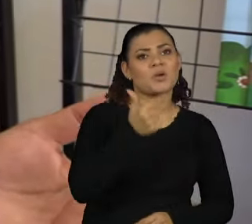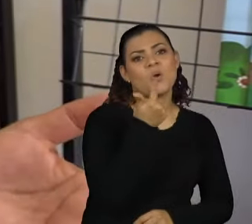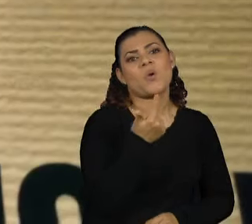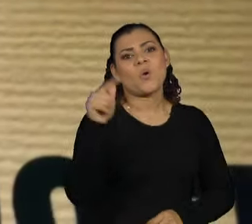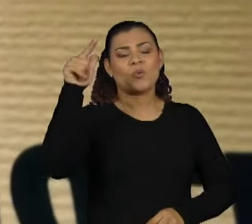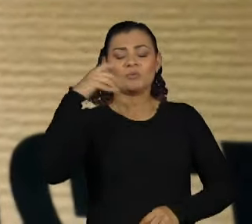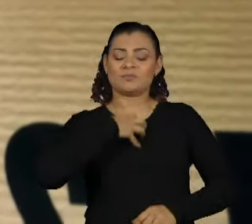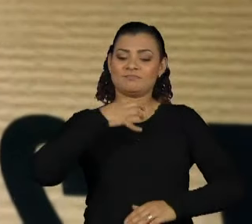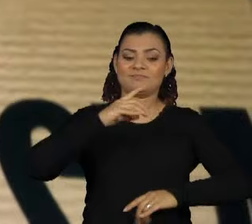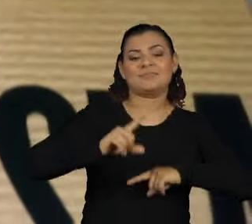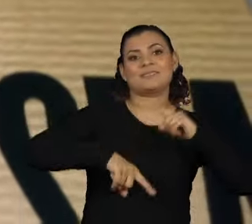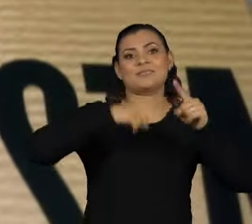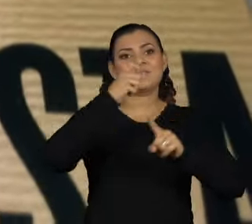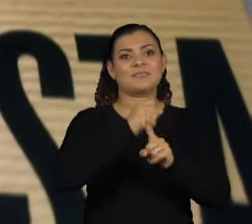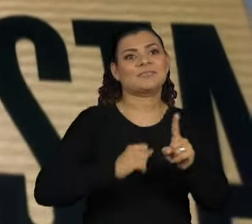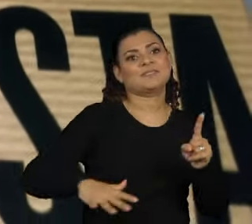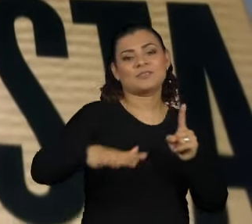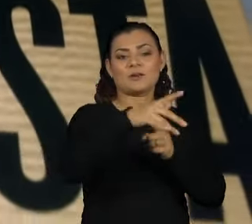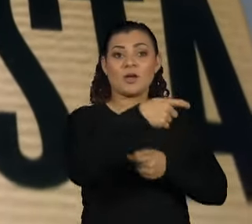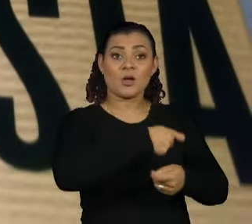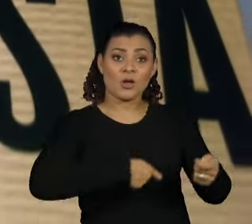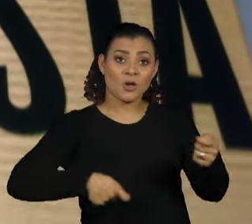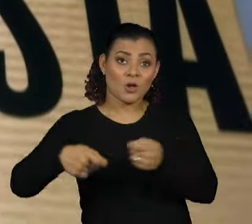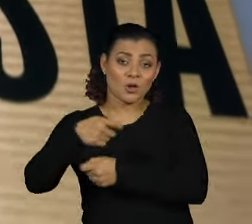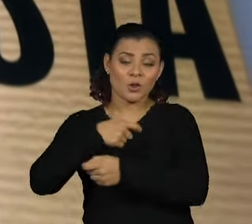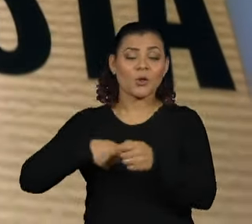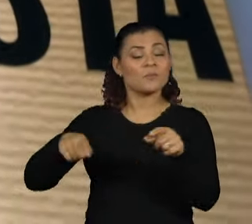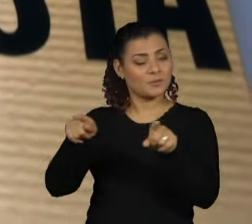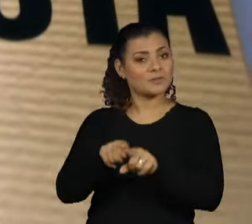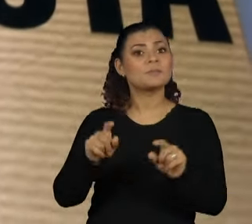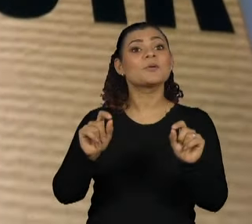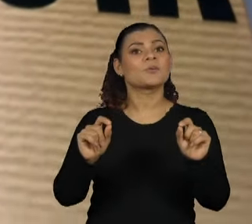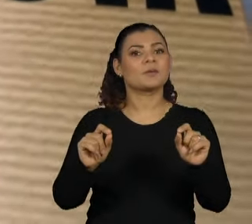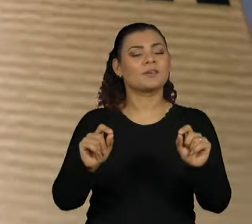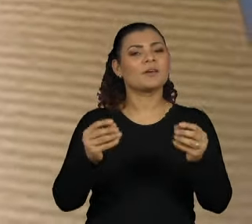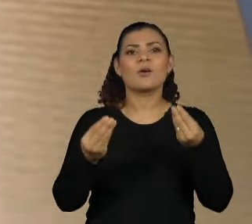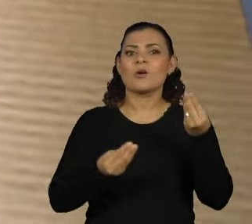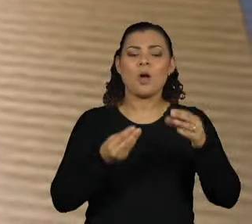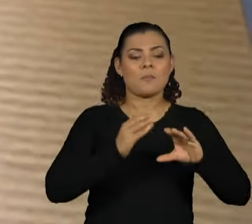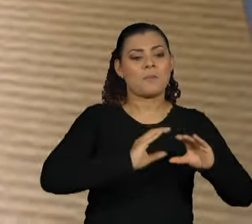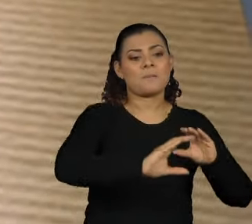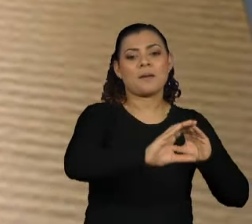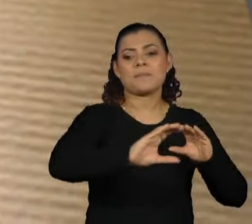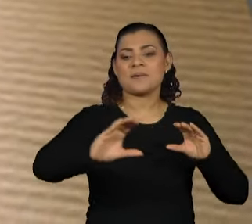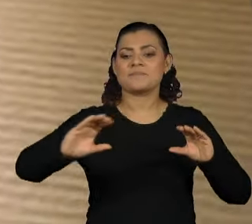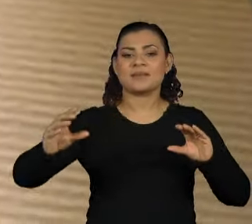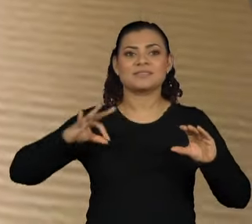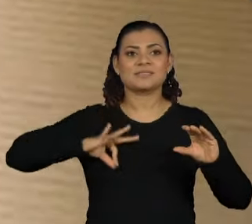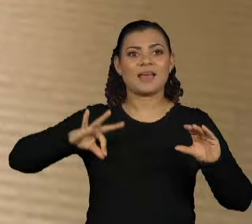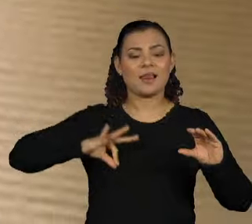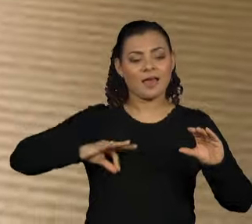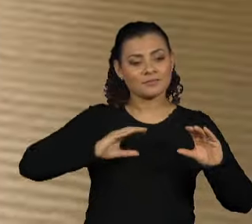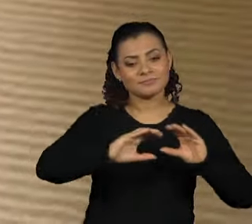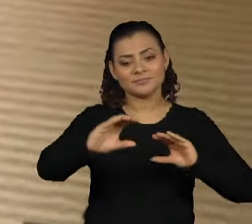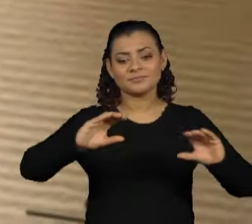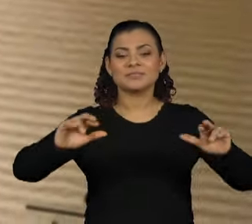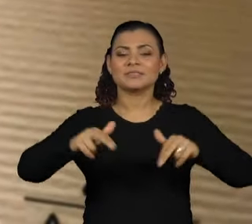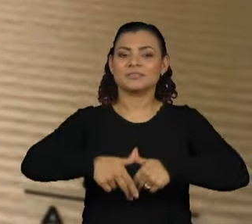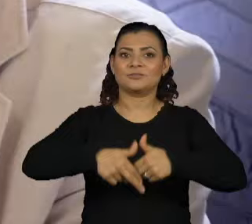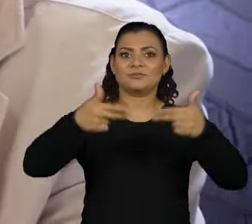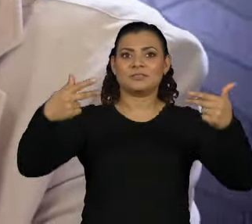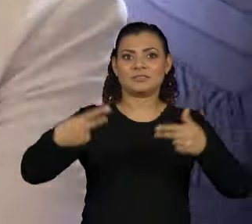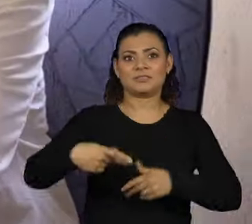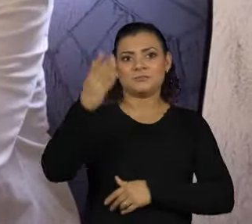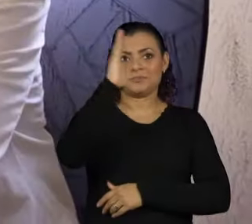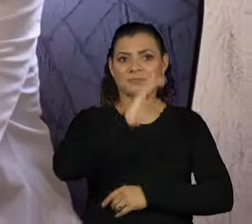de desenvolvimento social, econômico e também de distribuição de renda e mais diversidade no